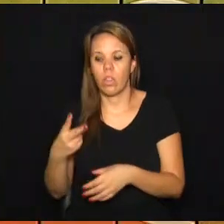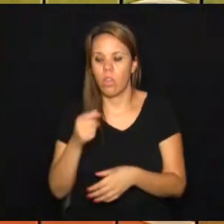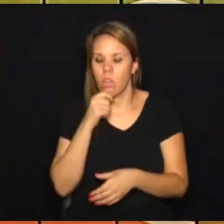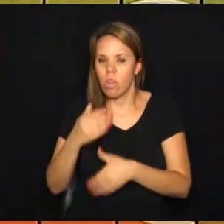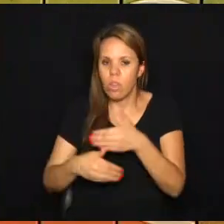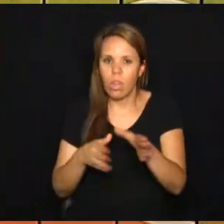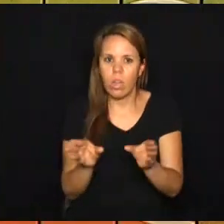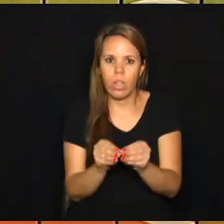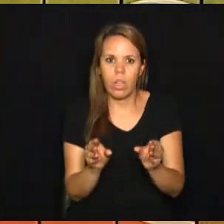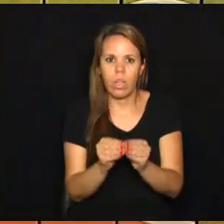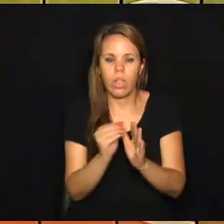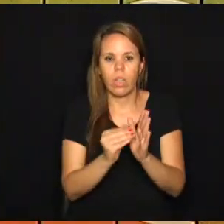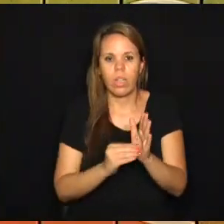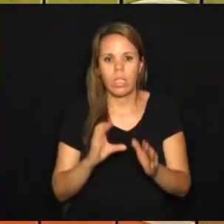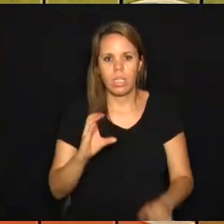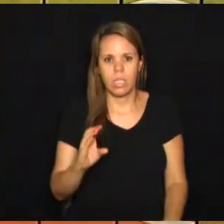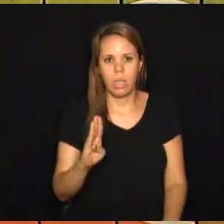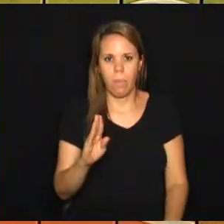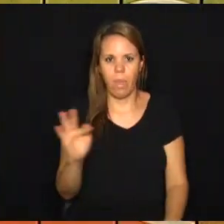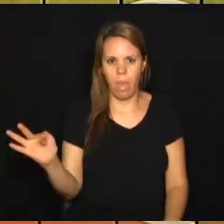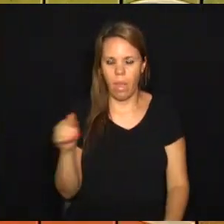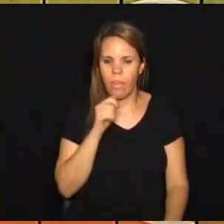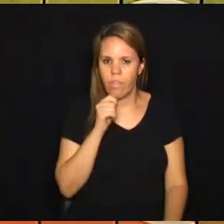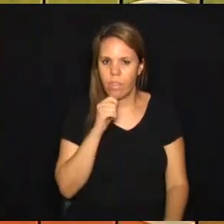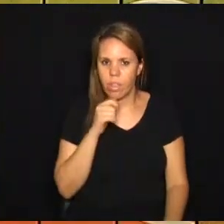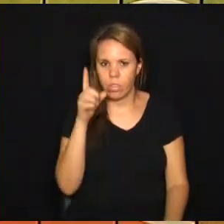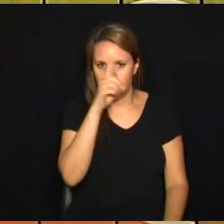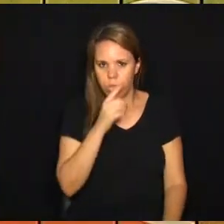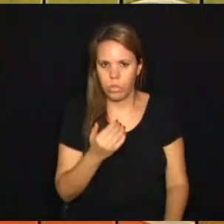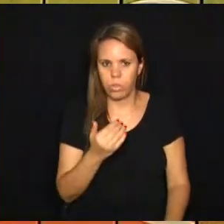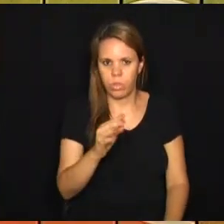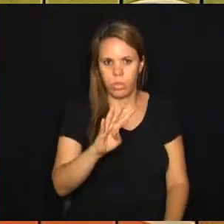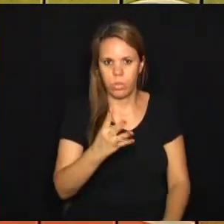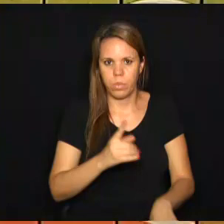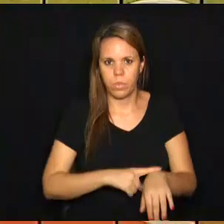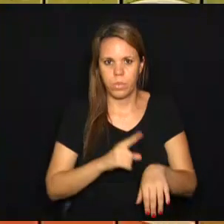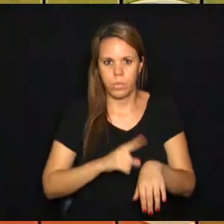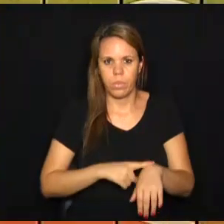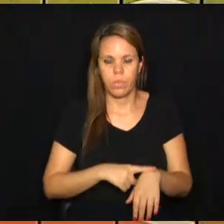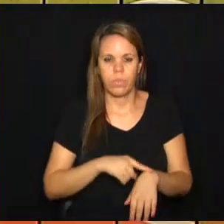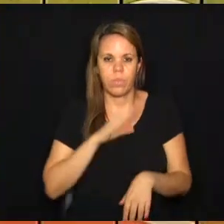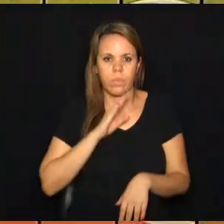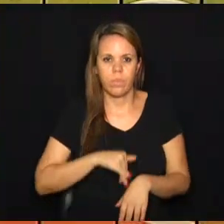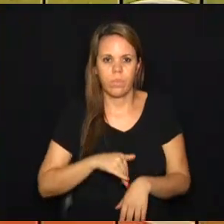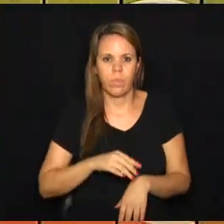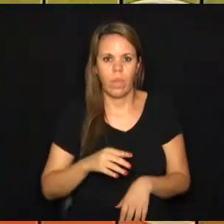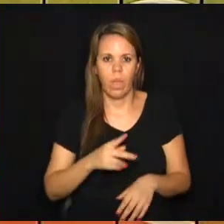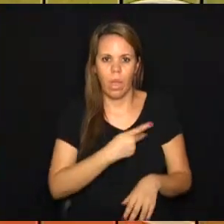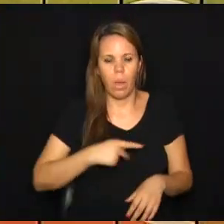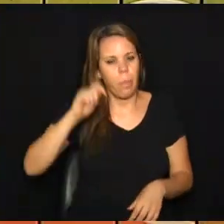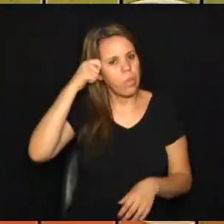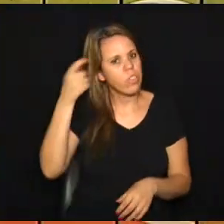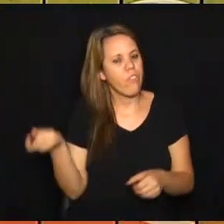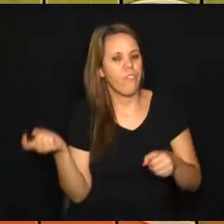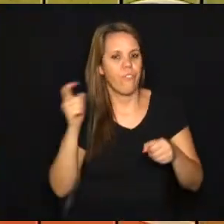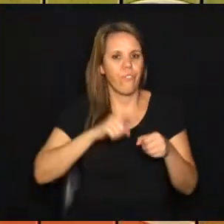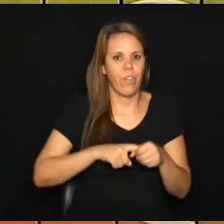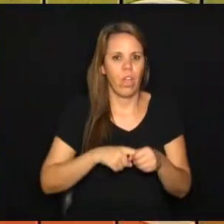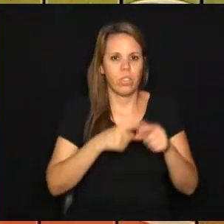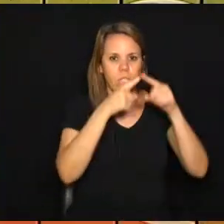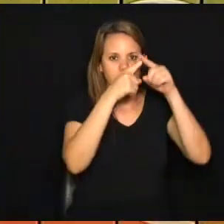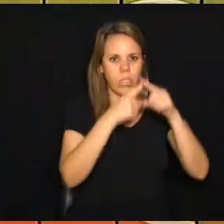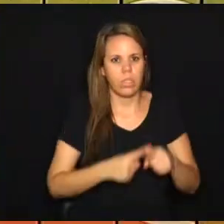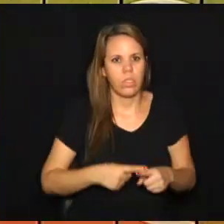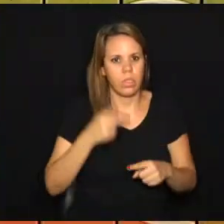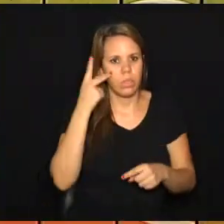serem definidos pela CBF. E neste domingo, 4 horas da tarde, a ponte já volta a campo pelo Campeonato